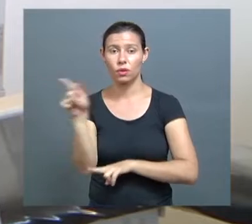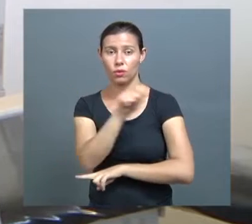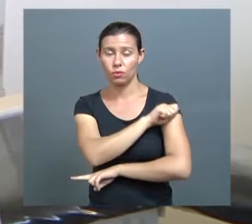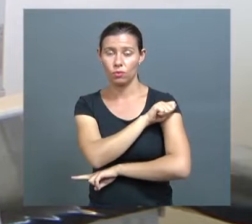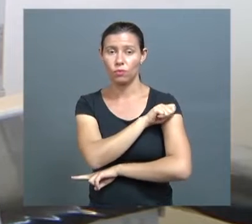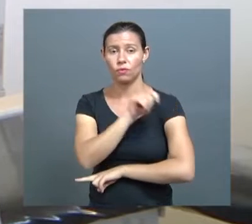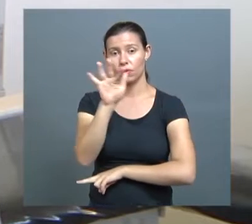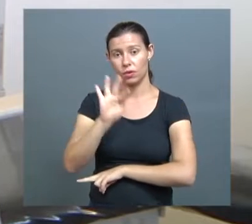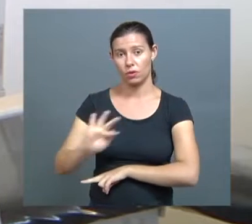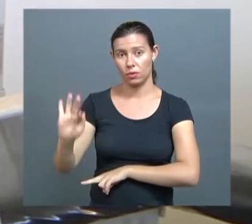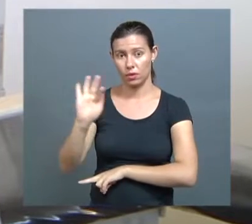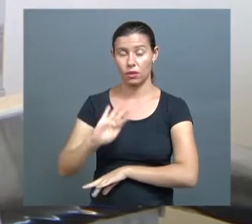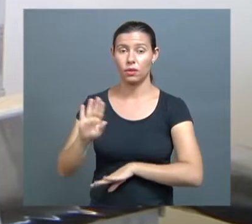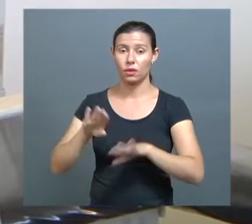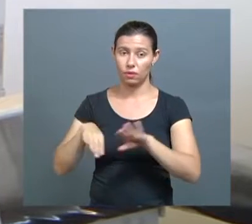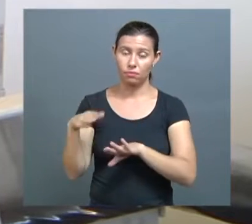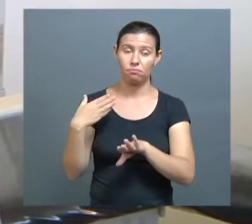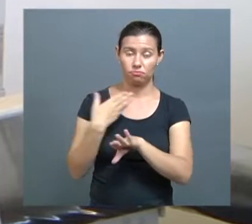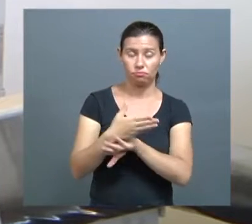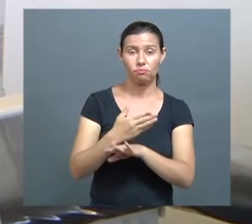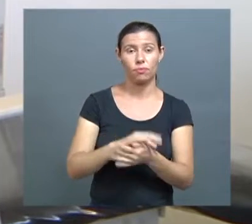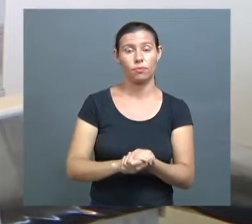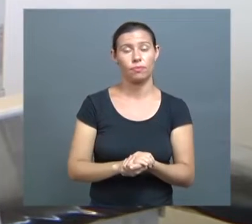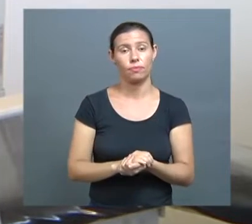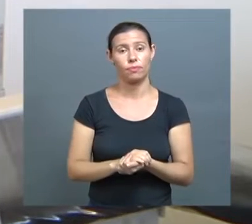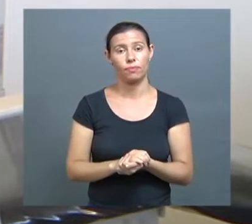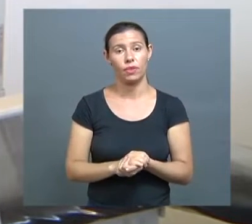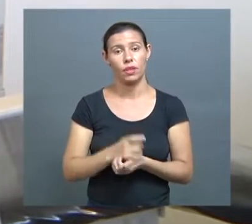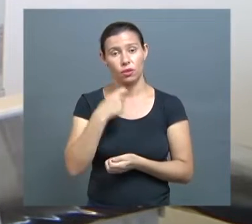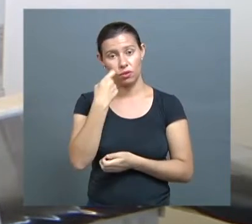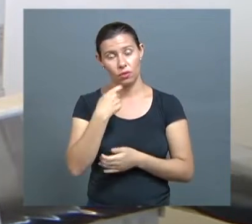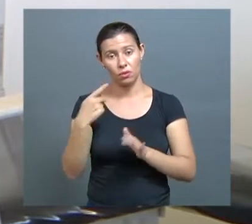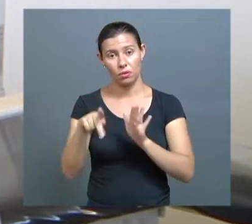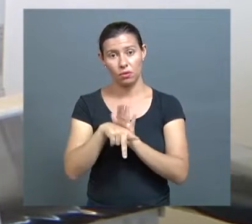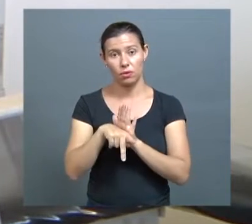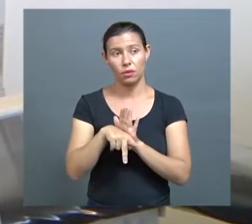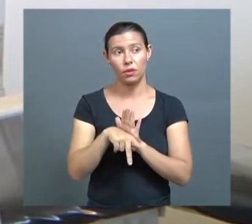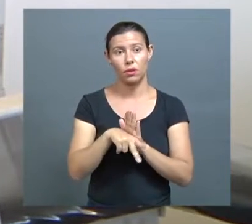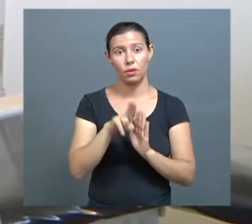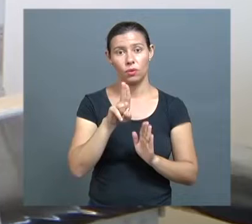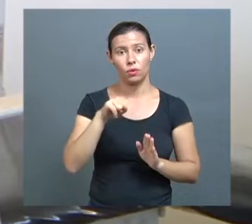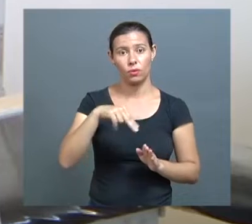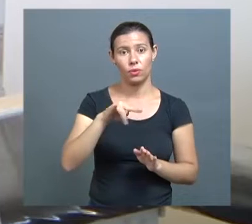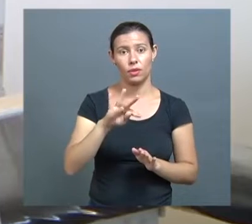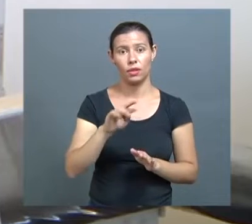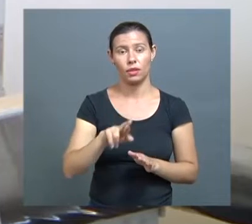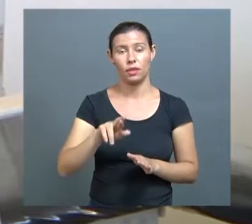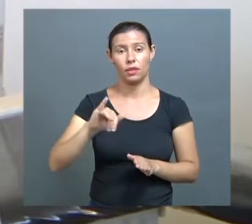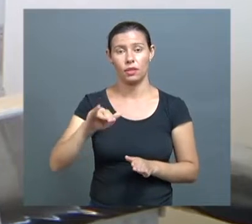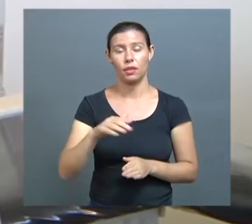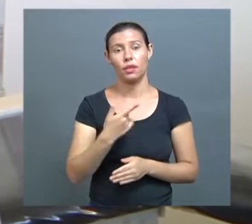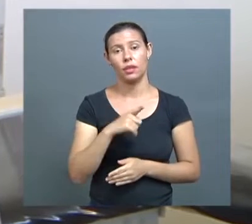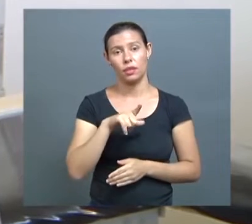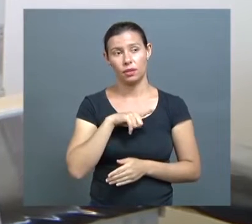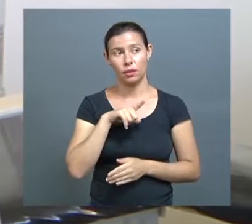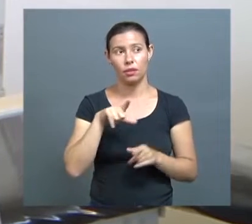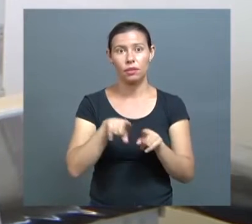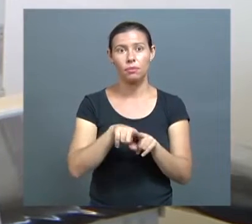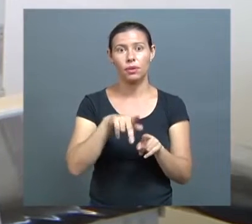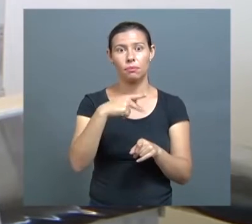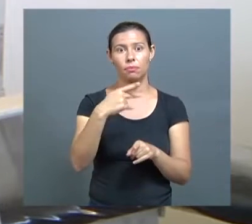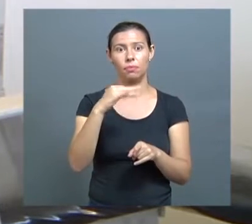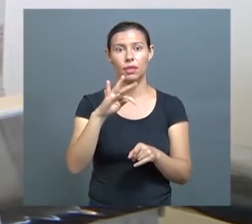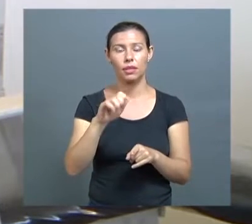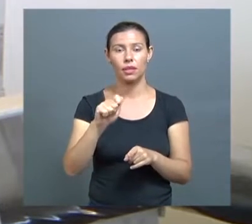das outras instituições, dos outros cursos de odontologia aqui de Uberlândia, da Unitri, agora do Pitágoras. A gente recebia estudantes da